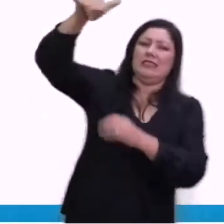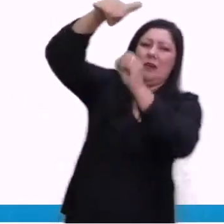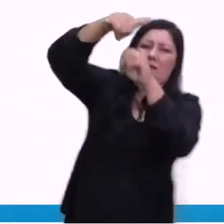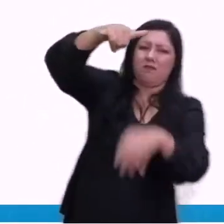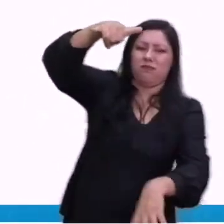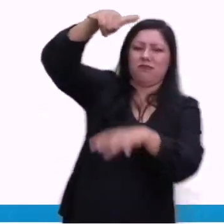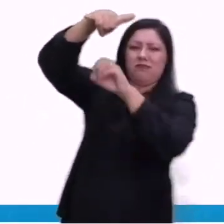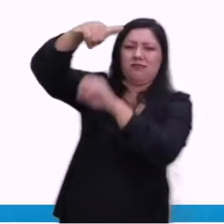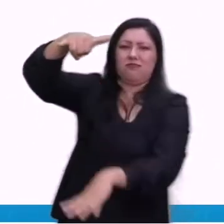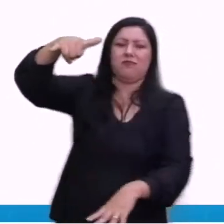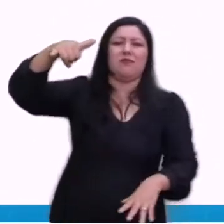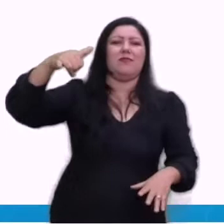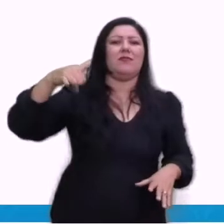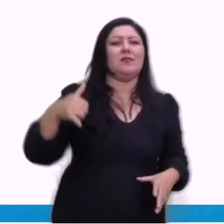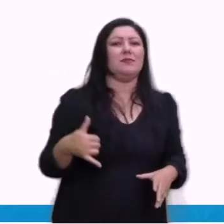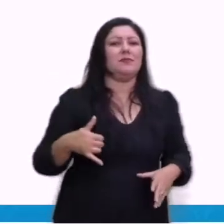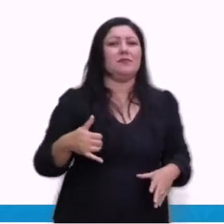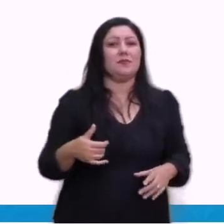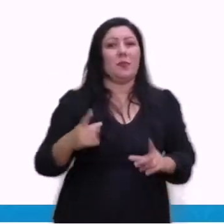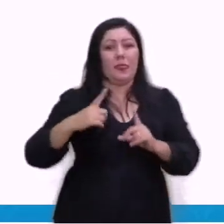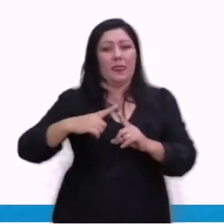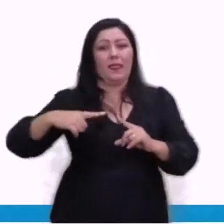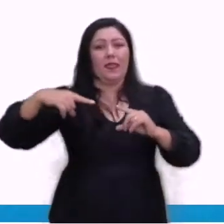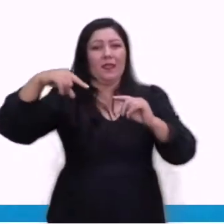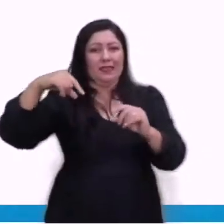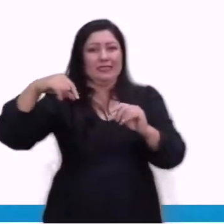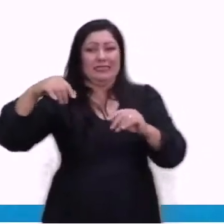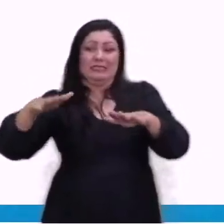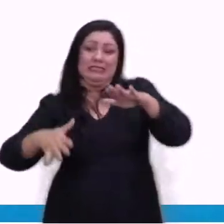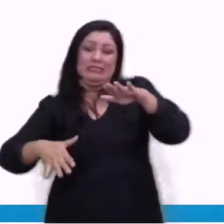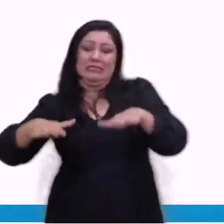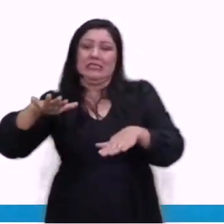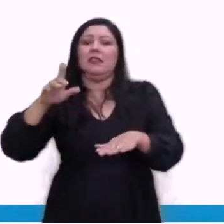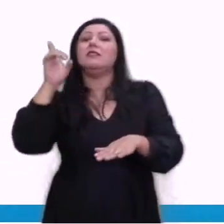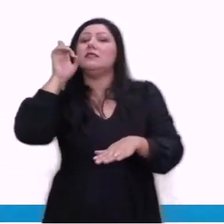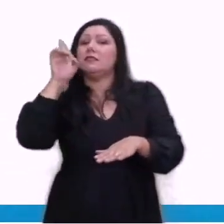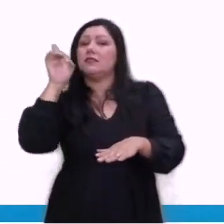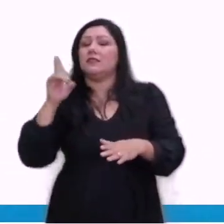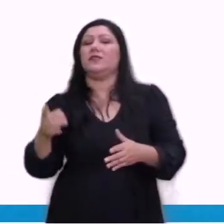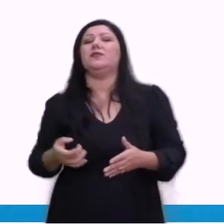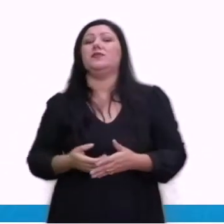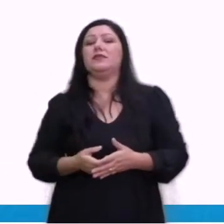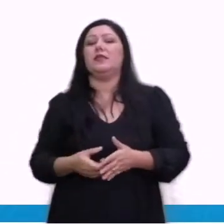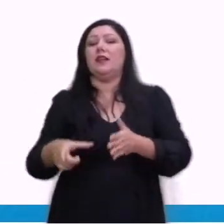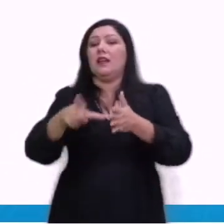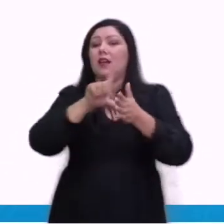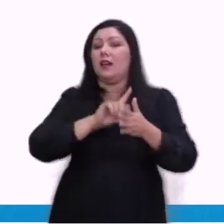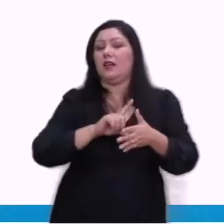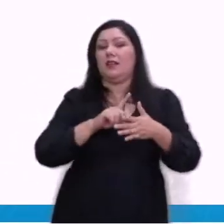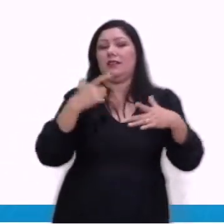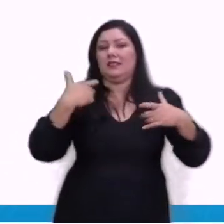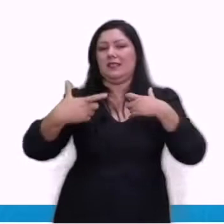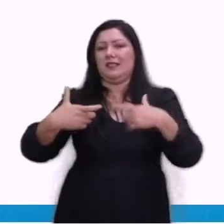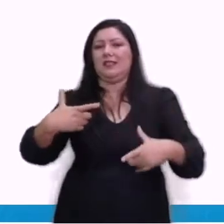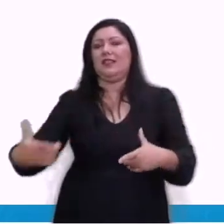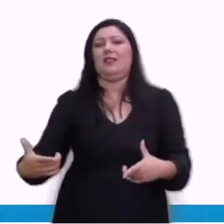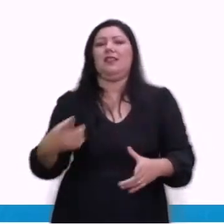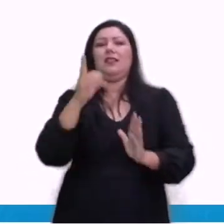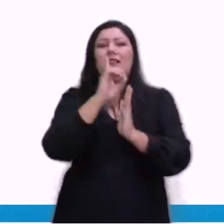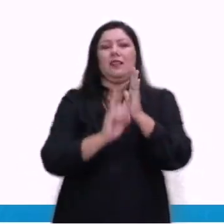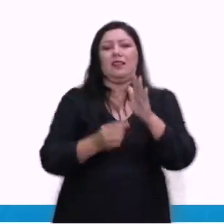forças do Japão e dos Estados Unidos tinham as relações estremecidas. Antes da guerra, na década de 30,